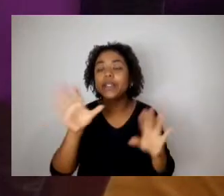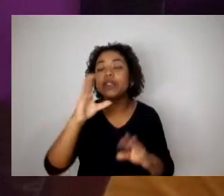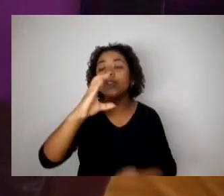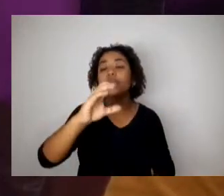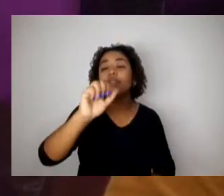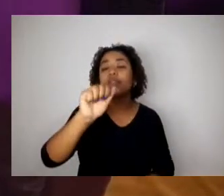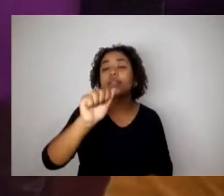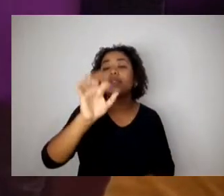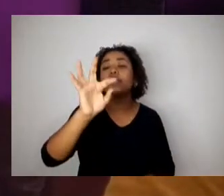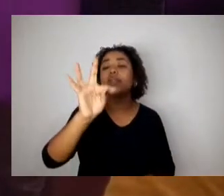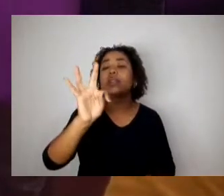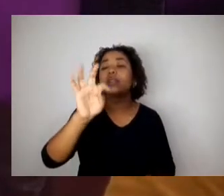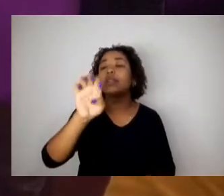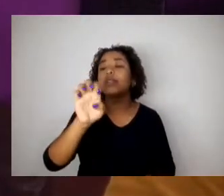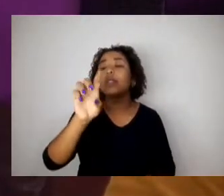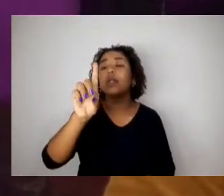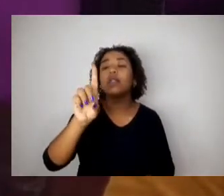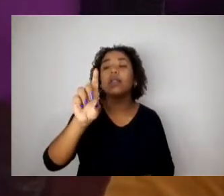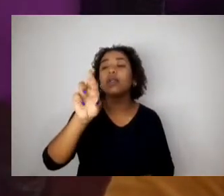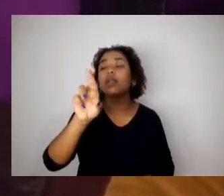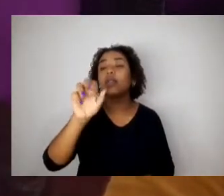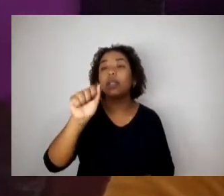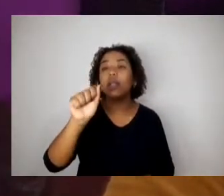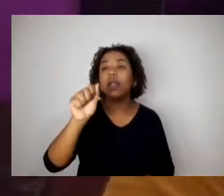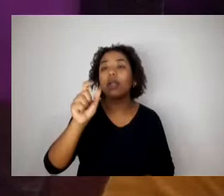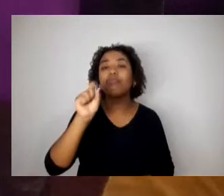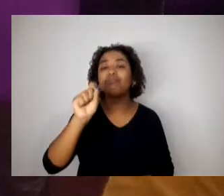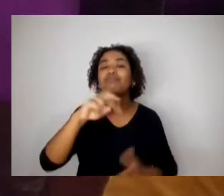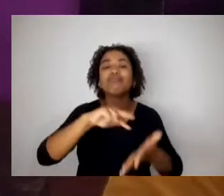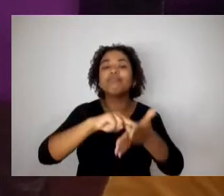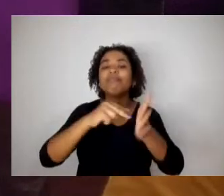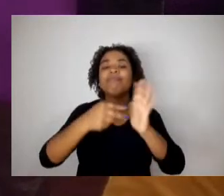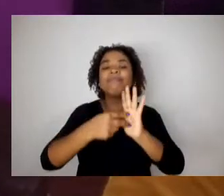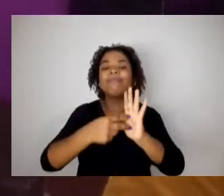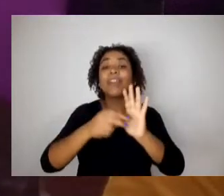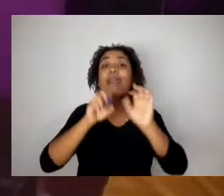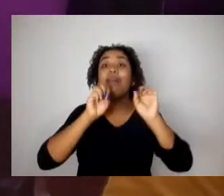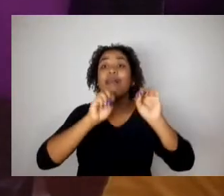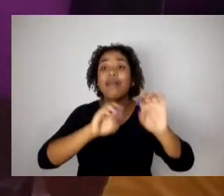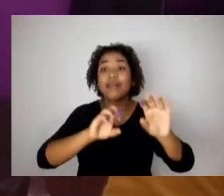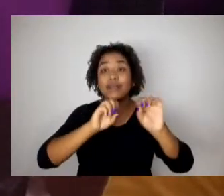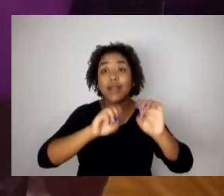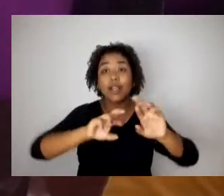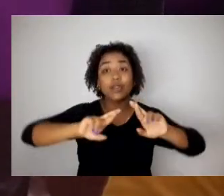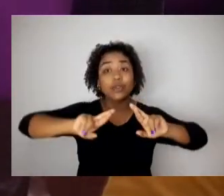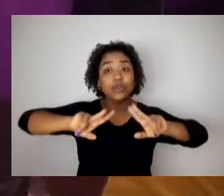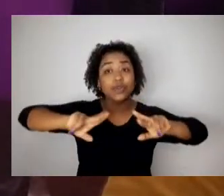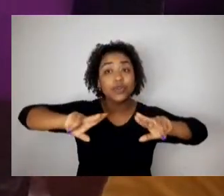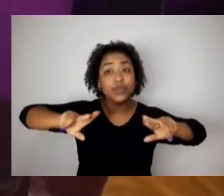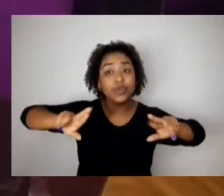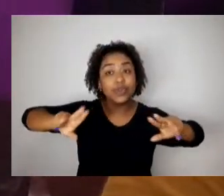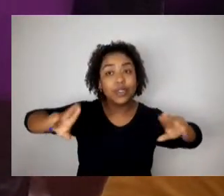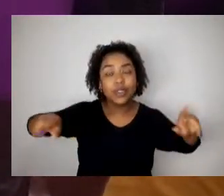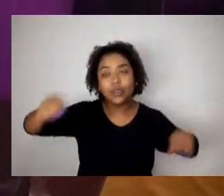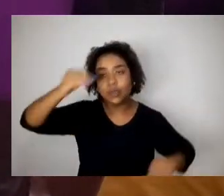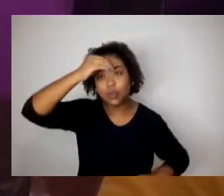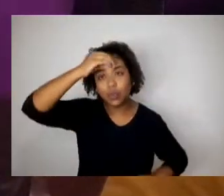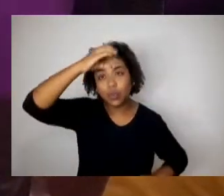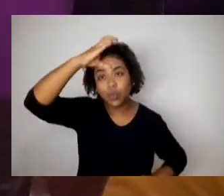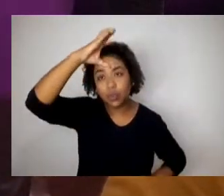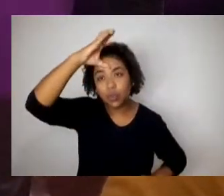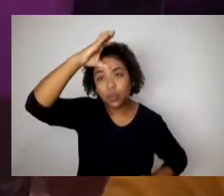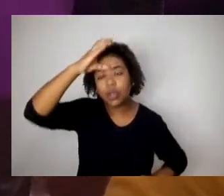ensinar, aprender, diversificar o conhecimento. É importante a gente dizer isso,